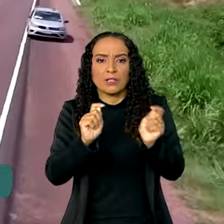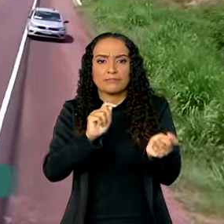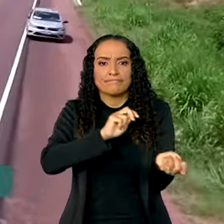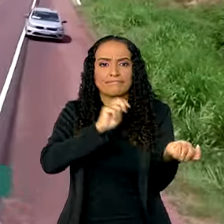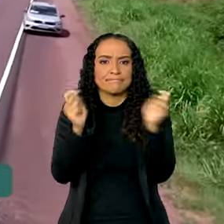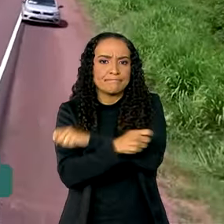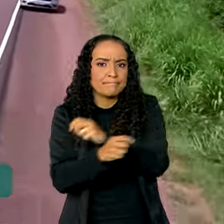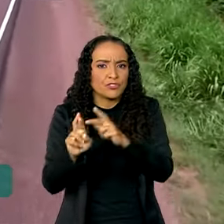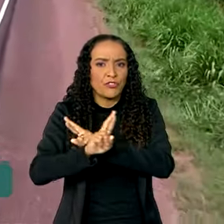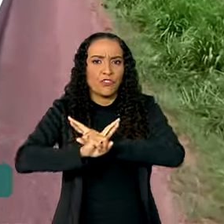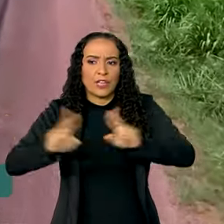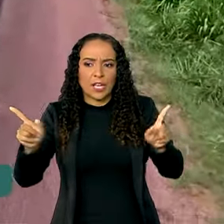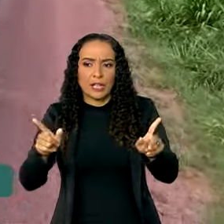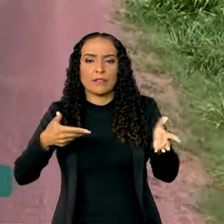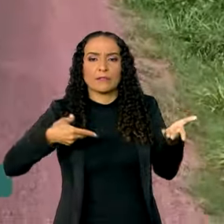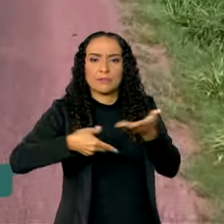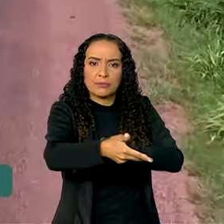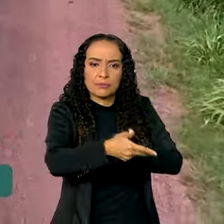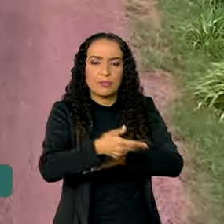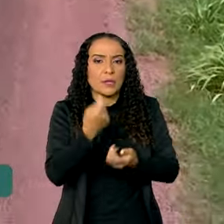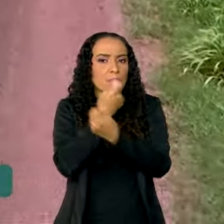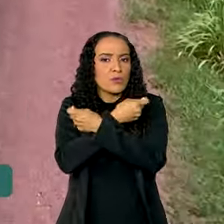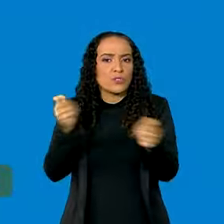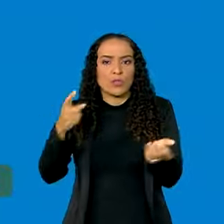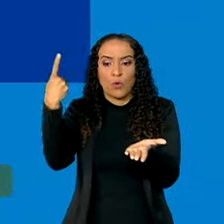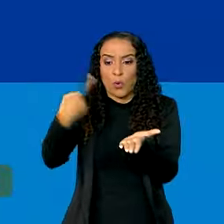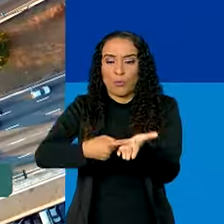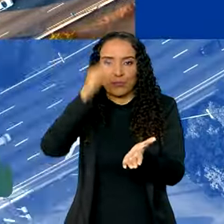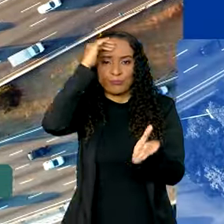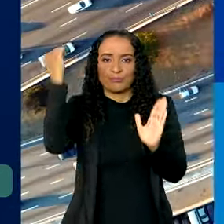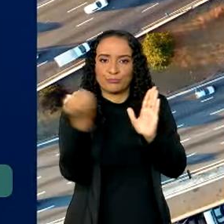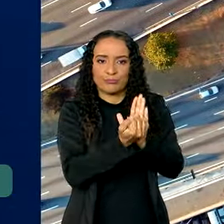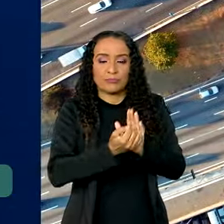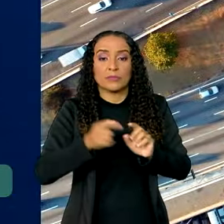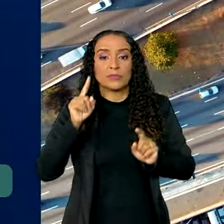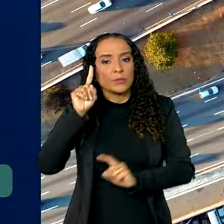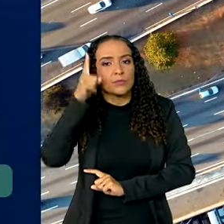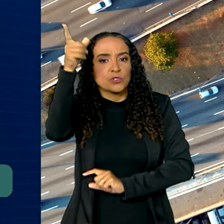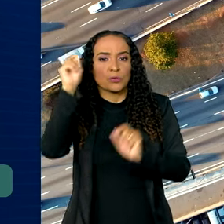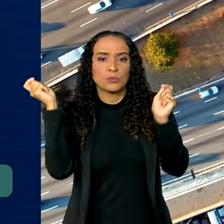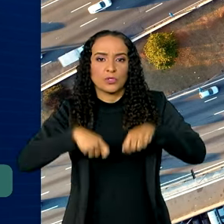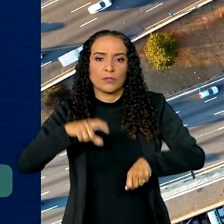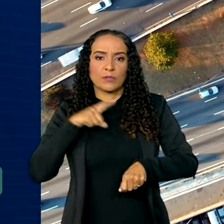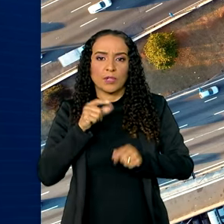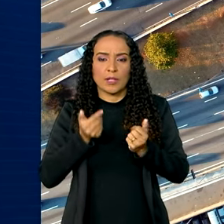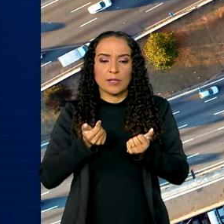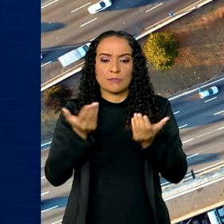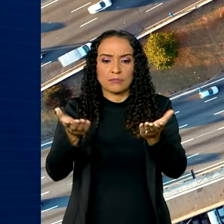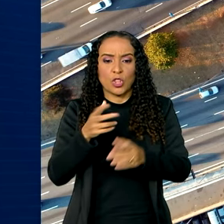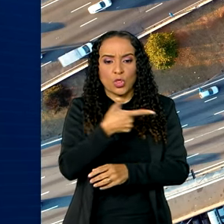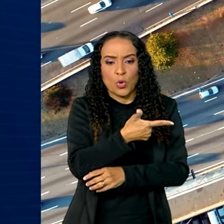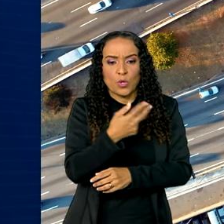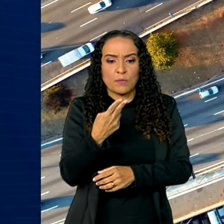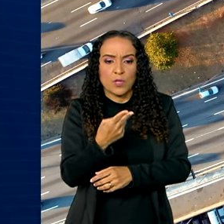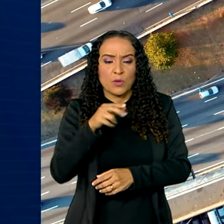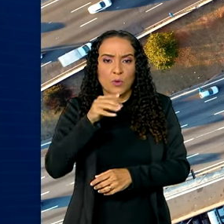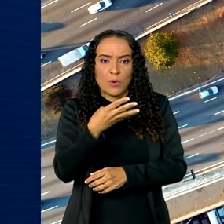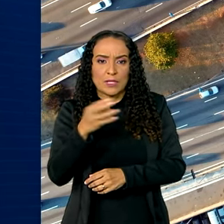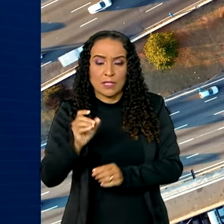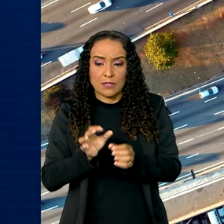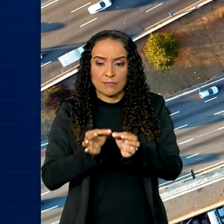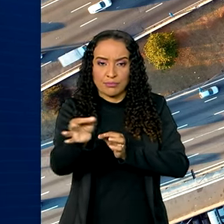insuficientes para viabilizar os compromissos firmados. A iniciativa prevê atender cerca de 2.400